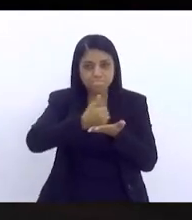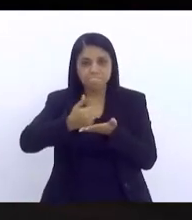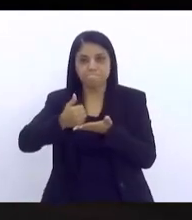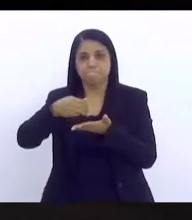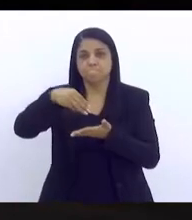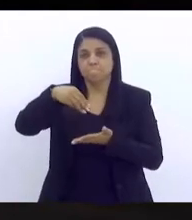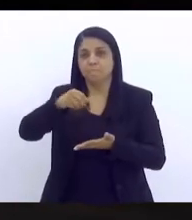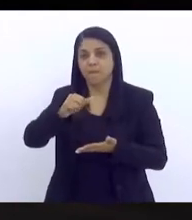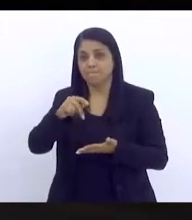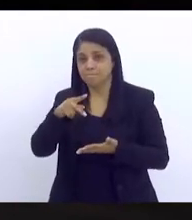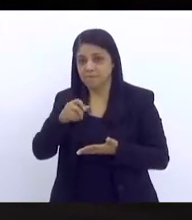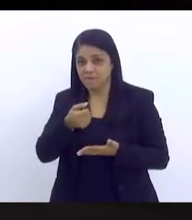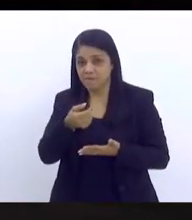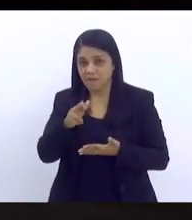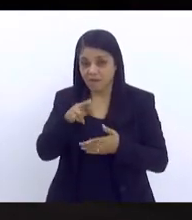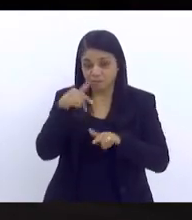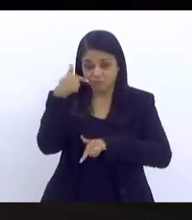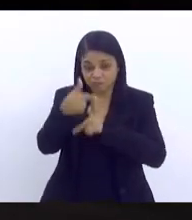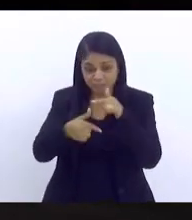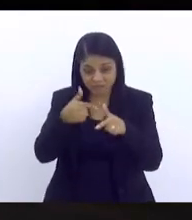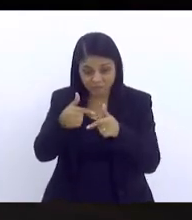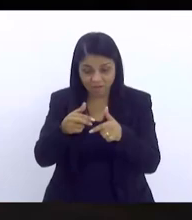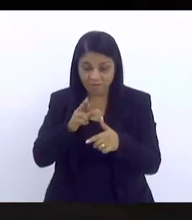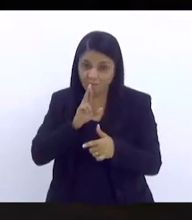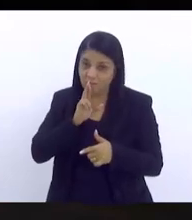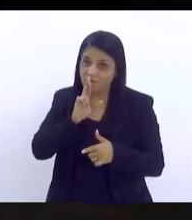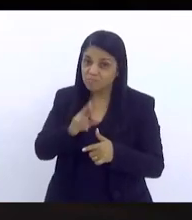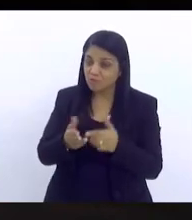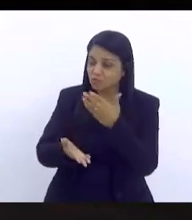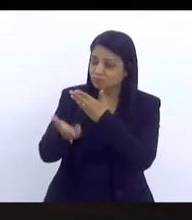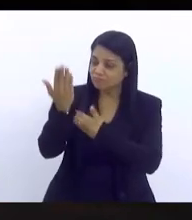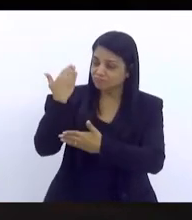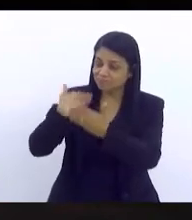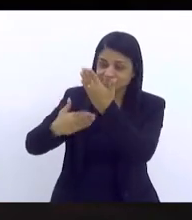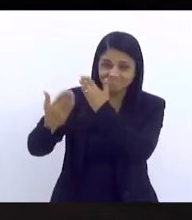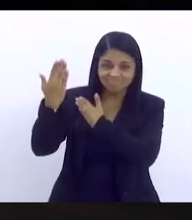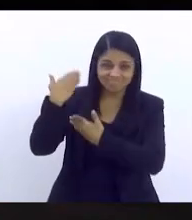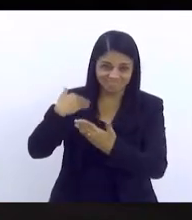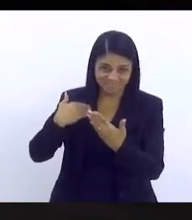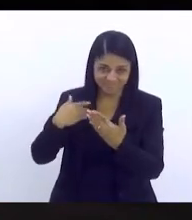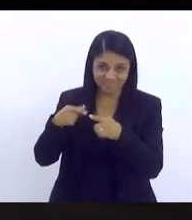resultado de muitas etapas anteriores que a gente raramente conseguiu trilhar.